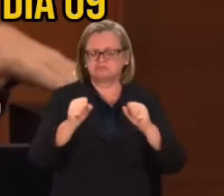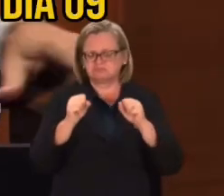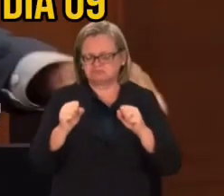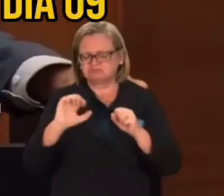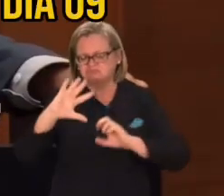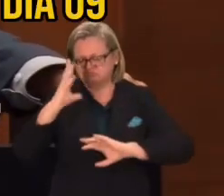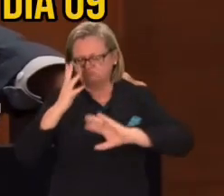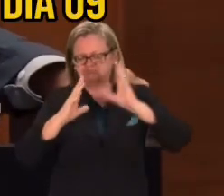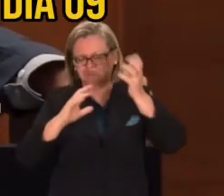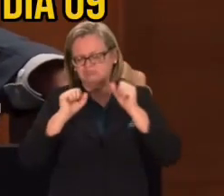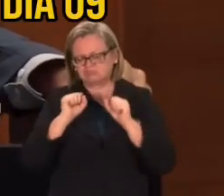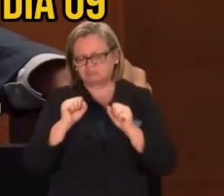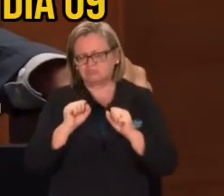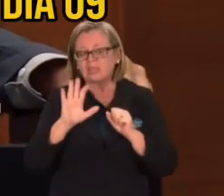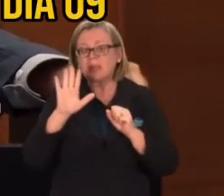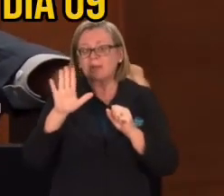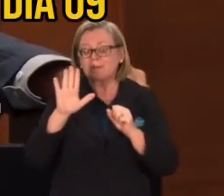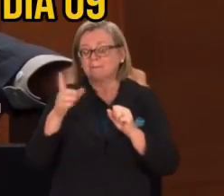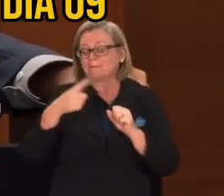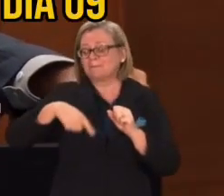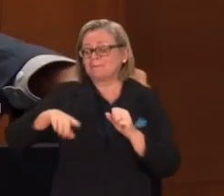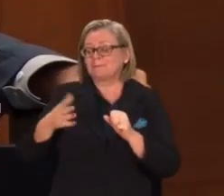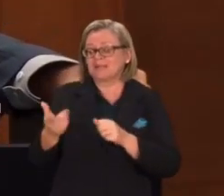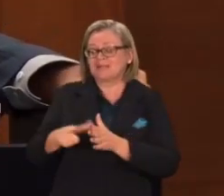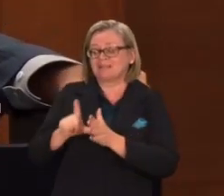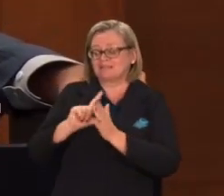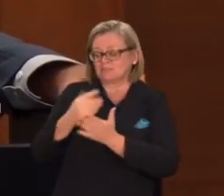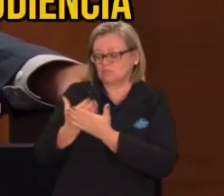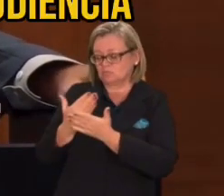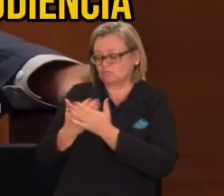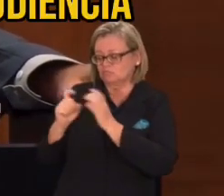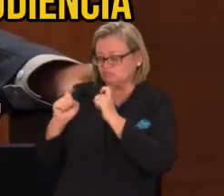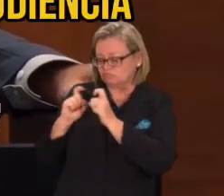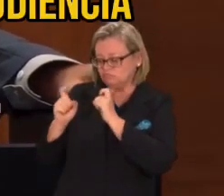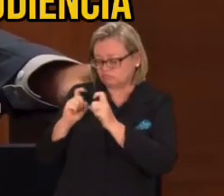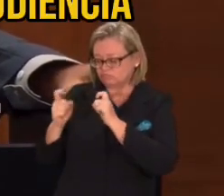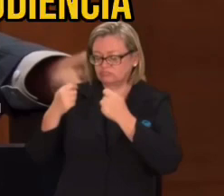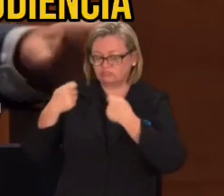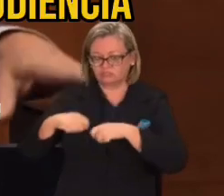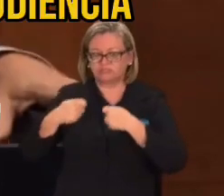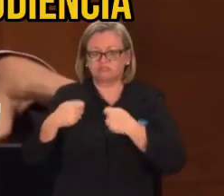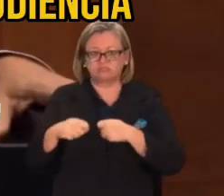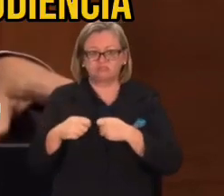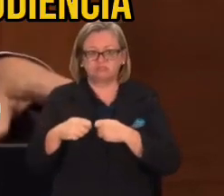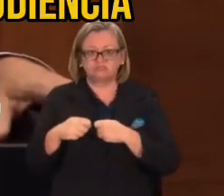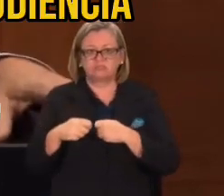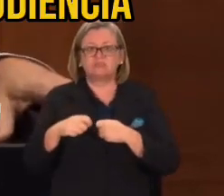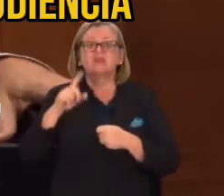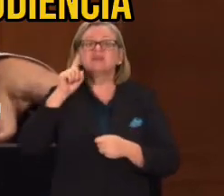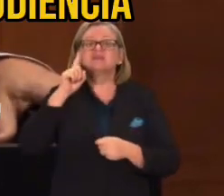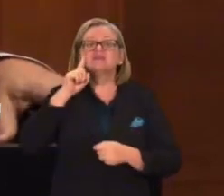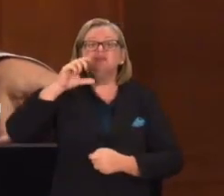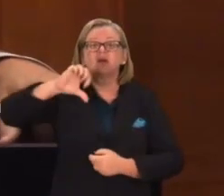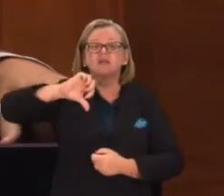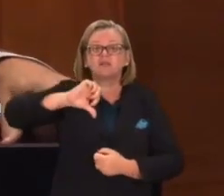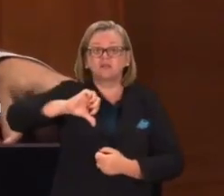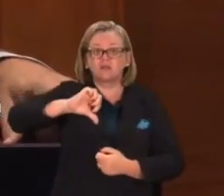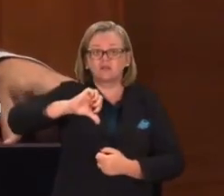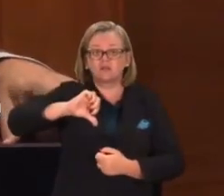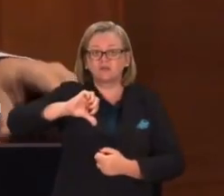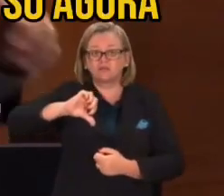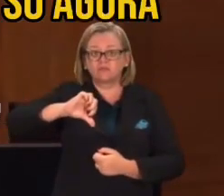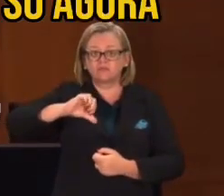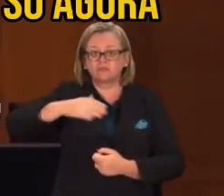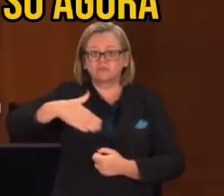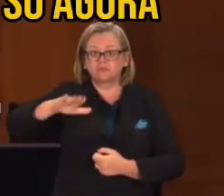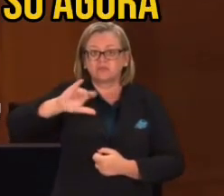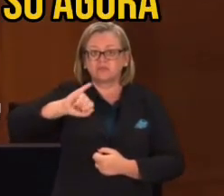Nós vamos fazer uma audiência pública no dia 9, que é uma continuidade das outras reuniões de audiência que nós já fizemos.